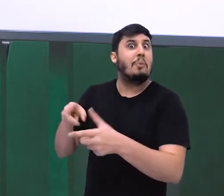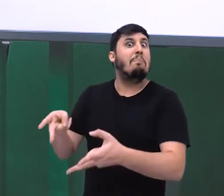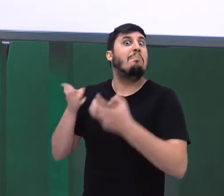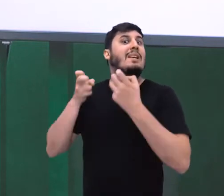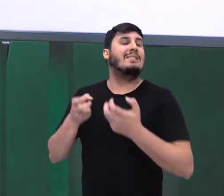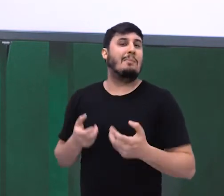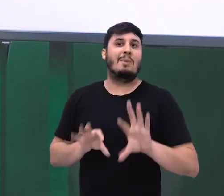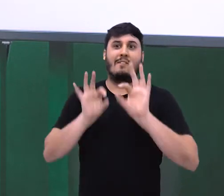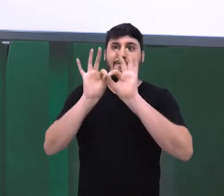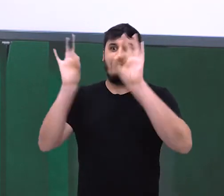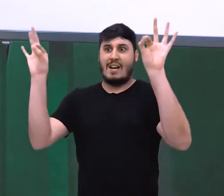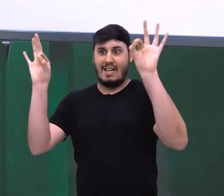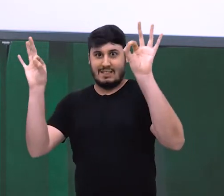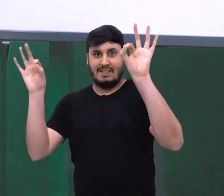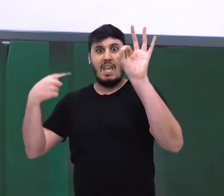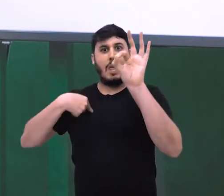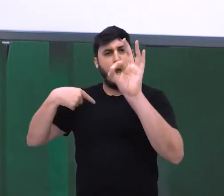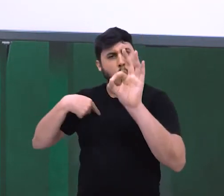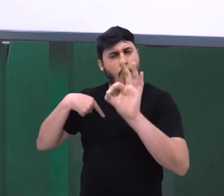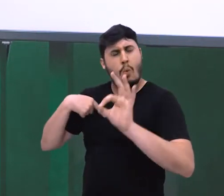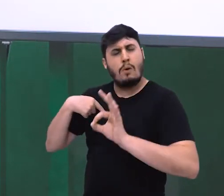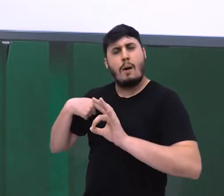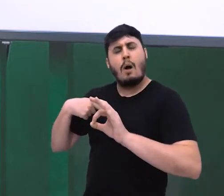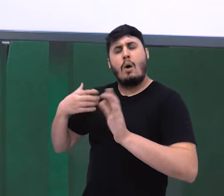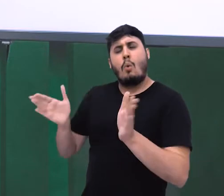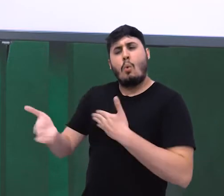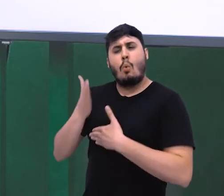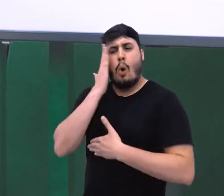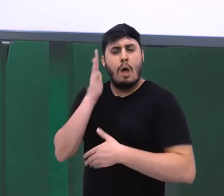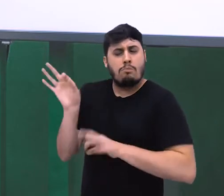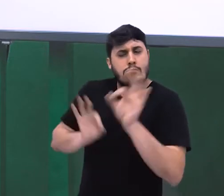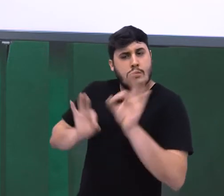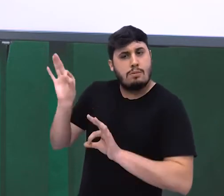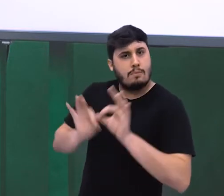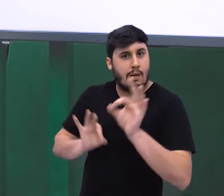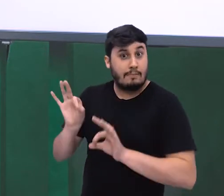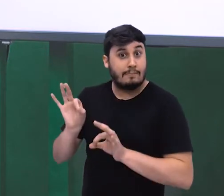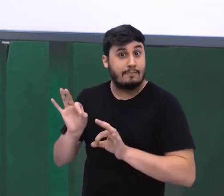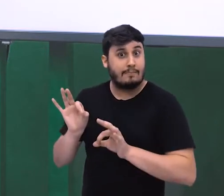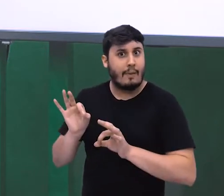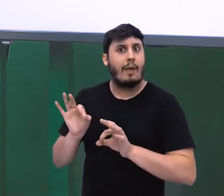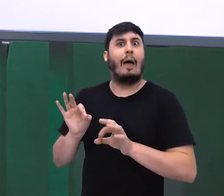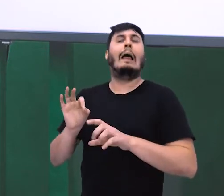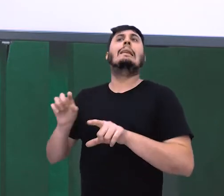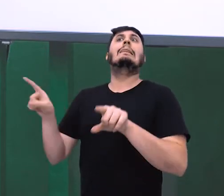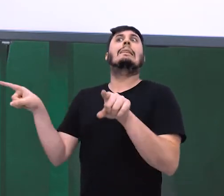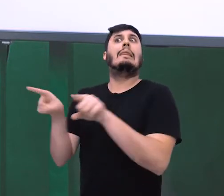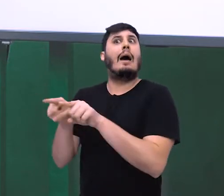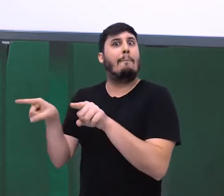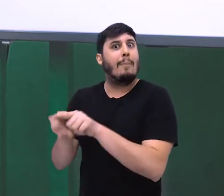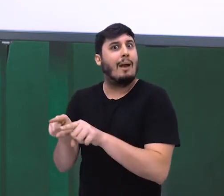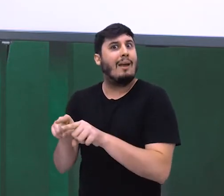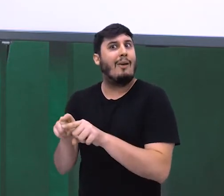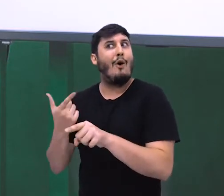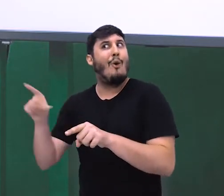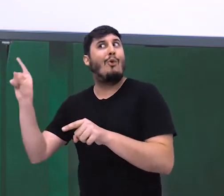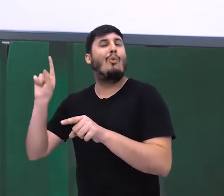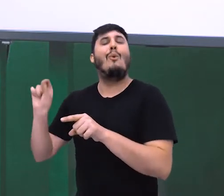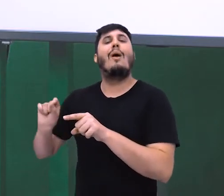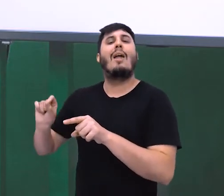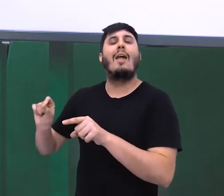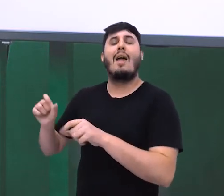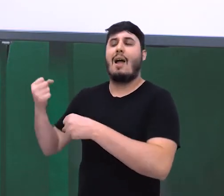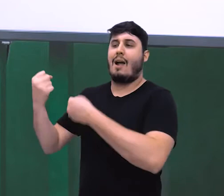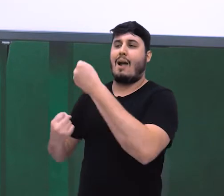oração diz, eu arrumei o meu quarto. Além disso, também lavei o carro. Então, veja que a segunda